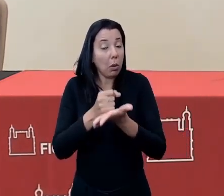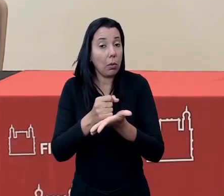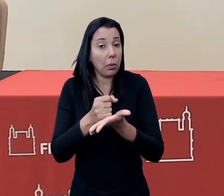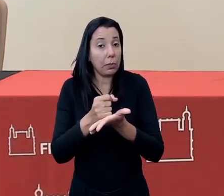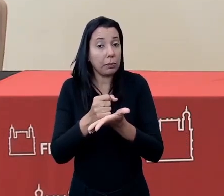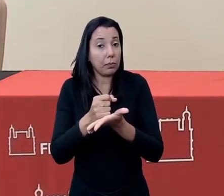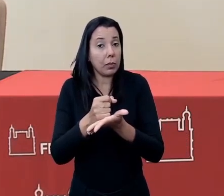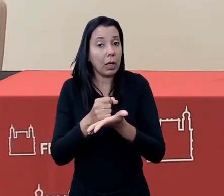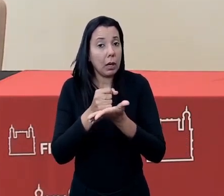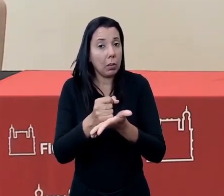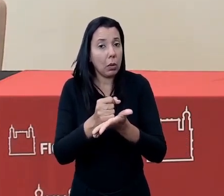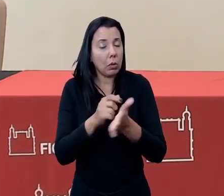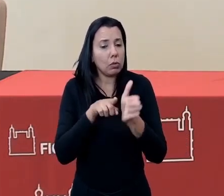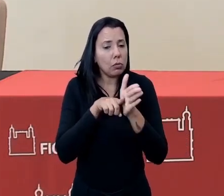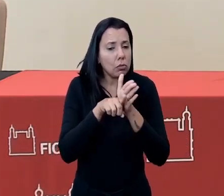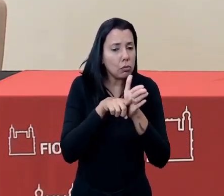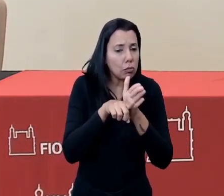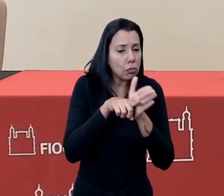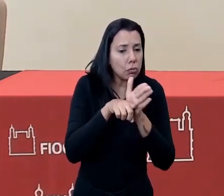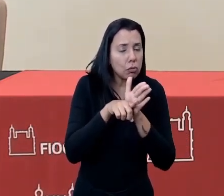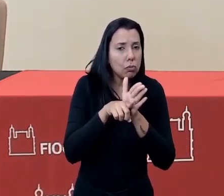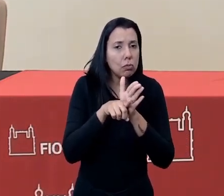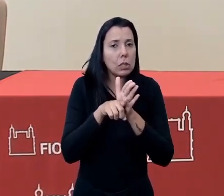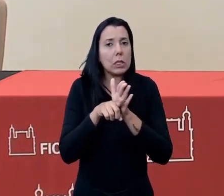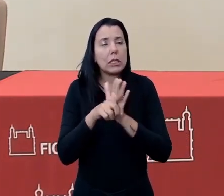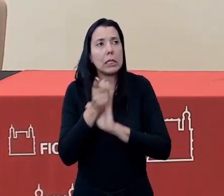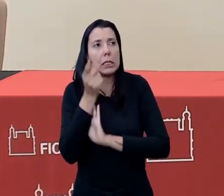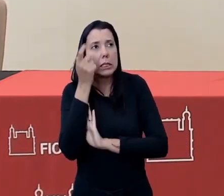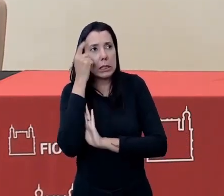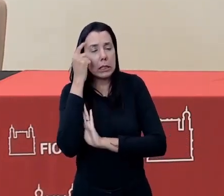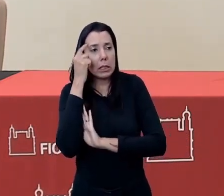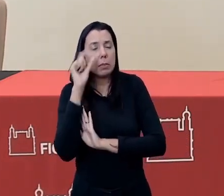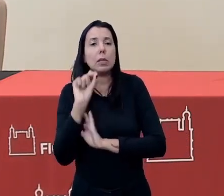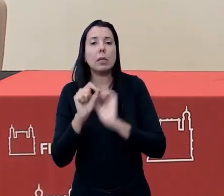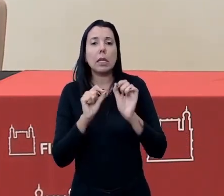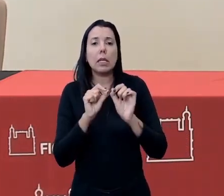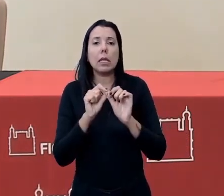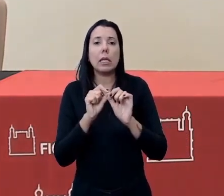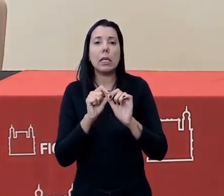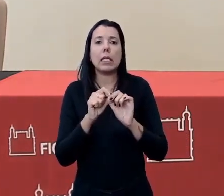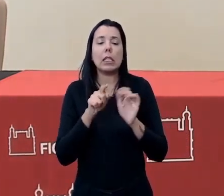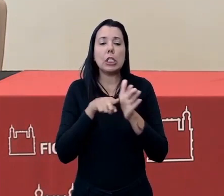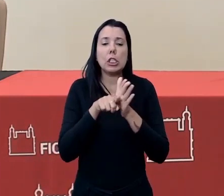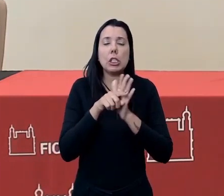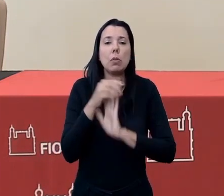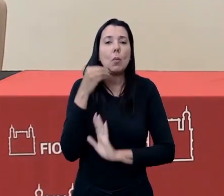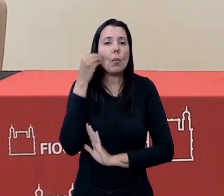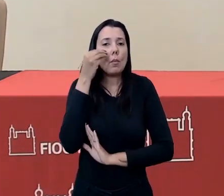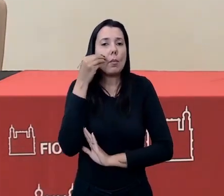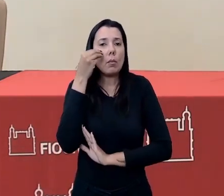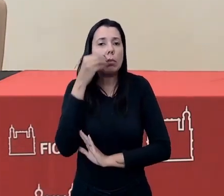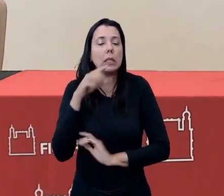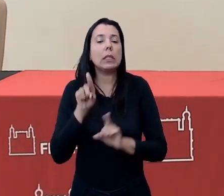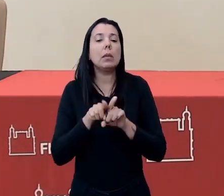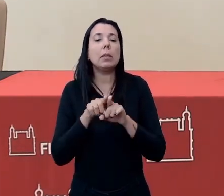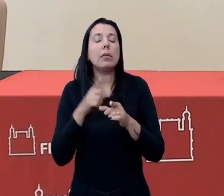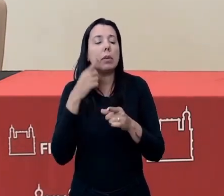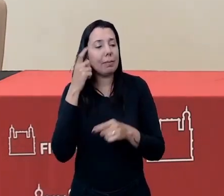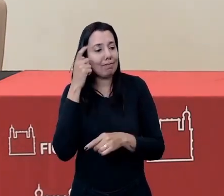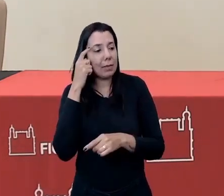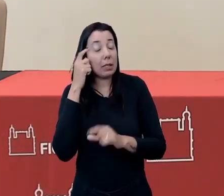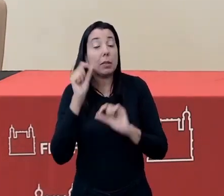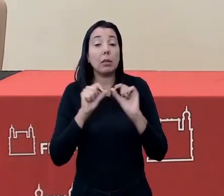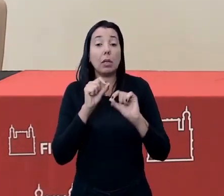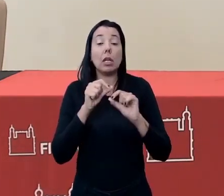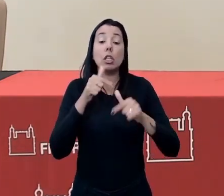o apoio diagnóstico, na linha das ofertas de testes moleculares, essa foi uma linha de